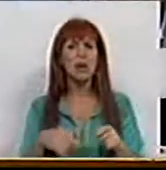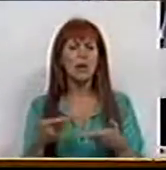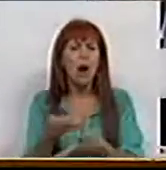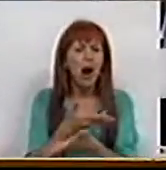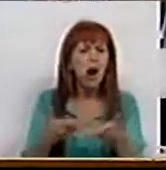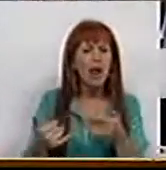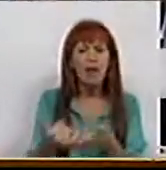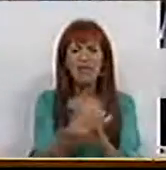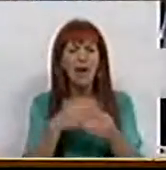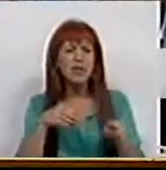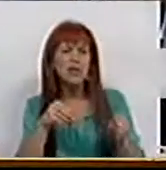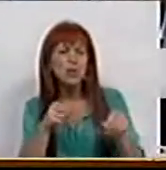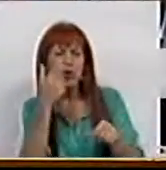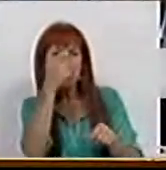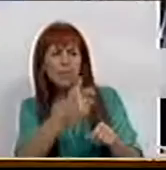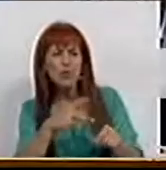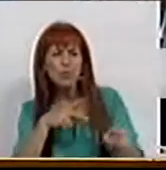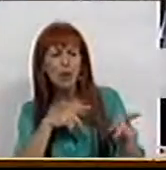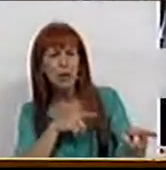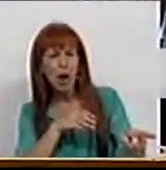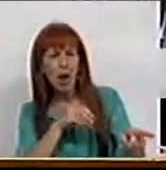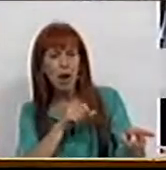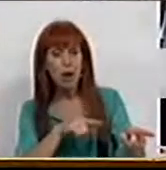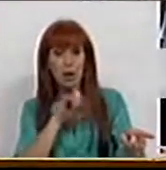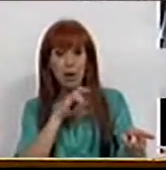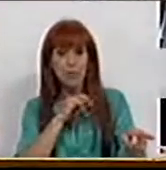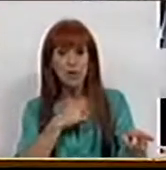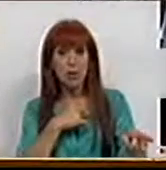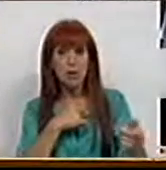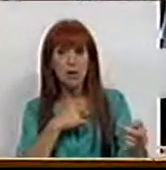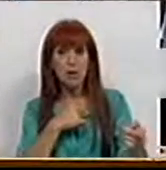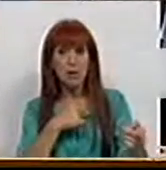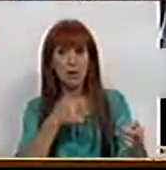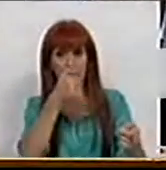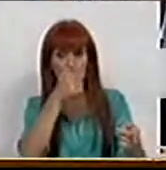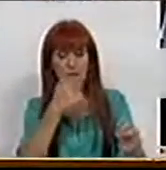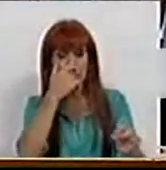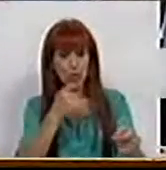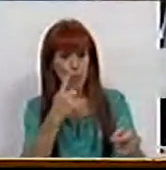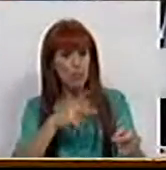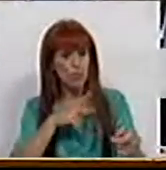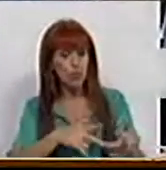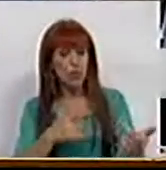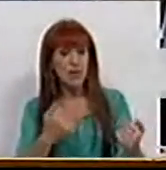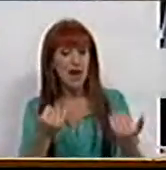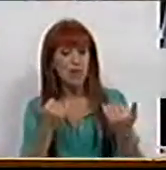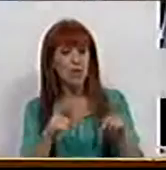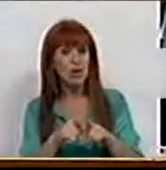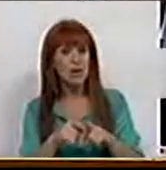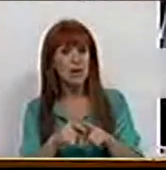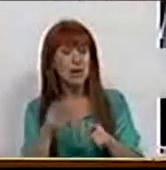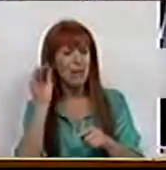tráfego de dados, é a localização de um cidadão português, e é só desses que me ocupa agora, de um cidadão português, é a informação